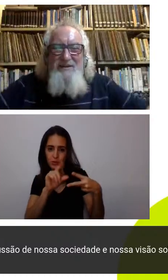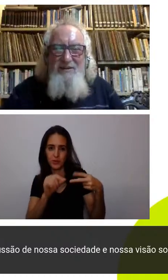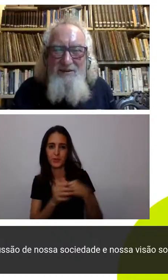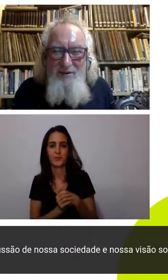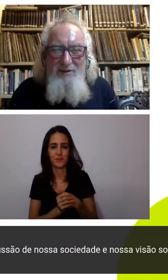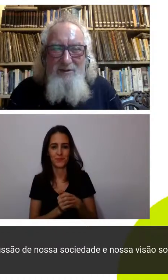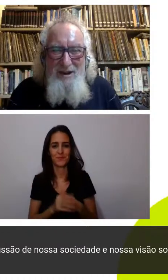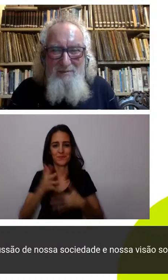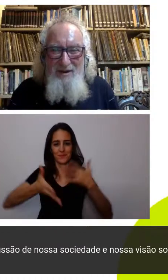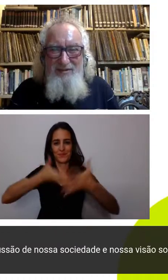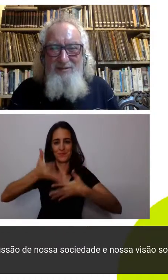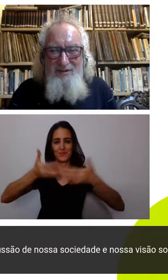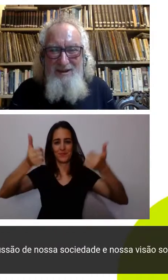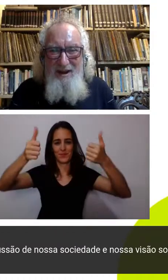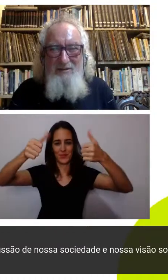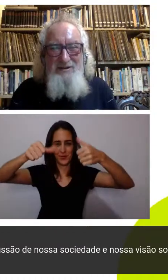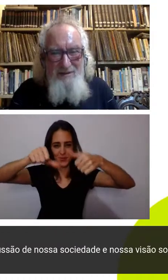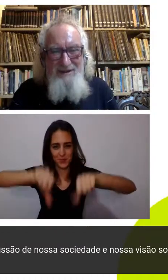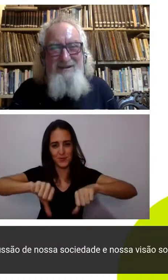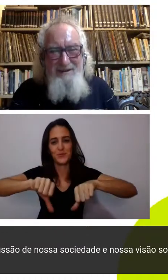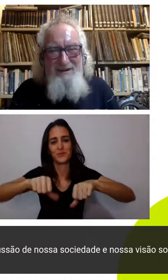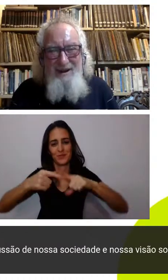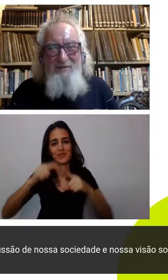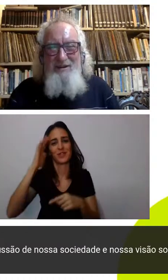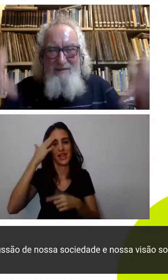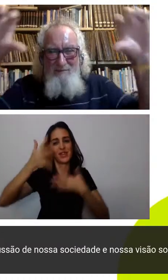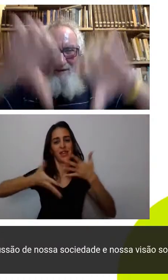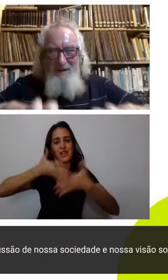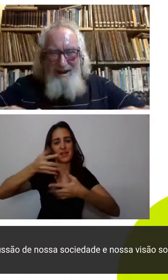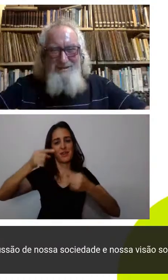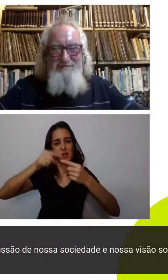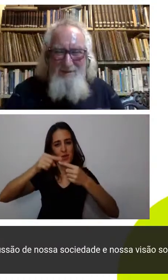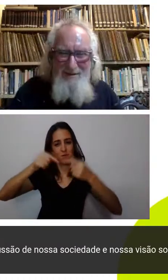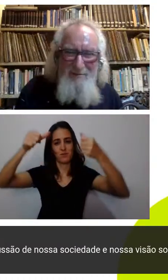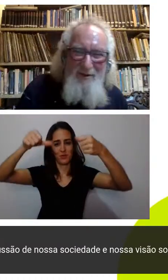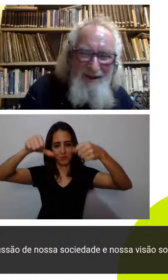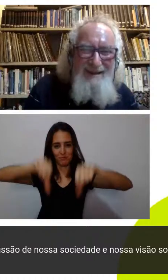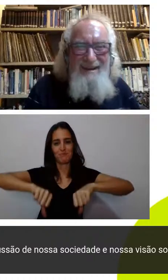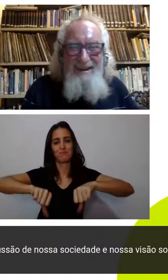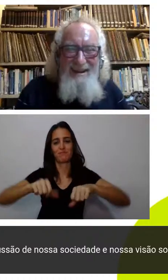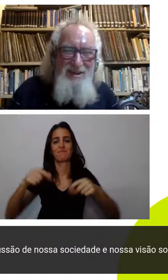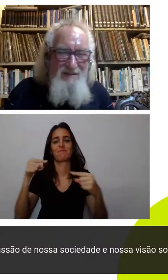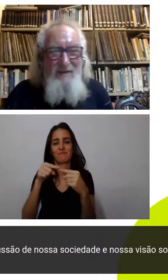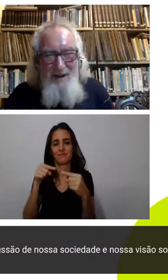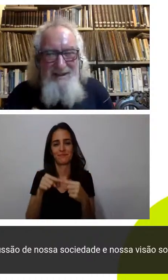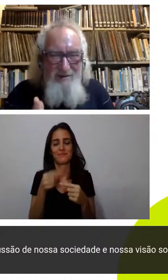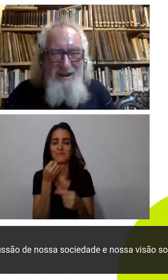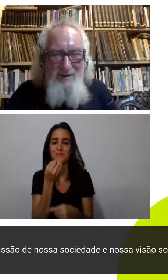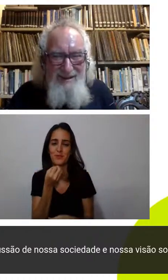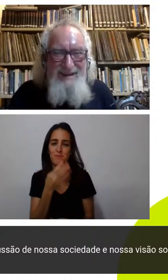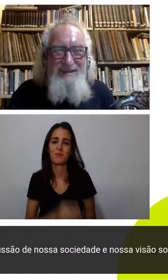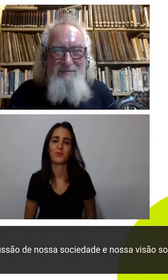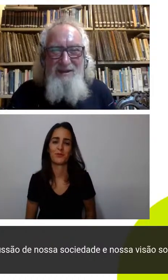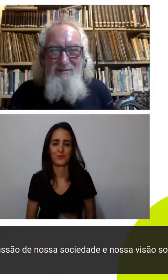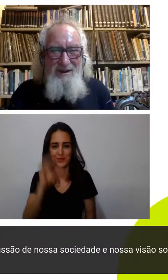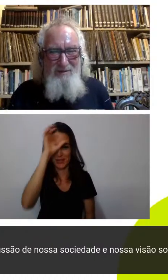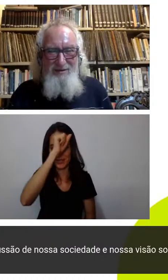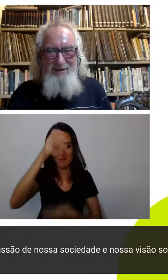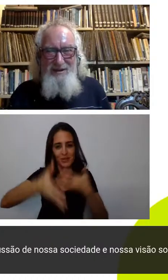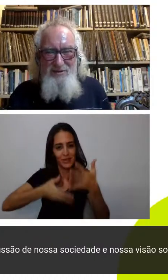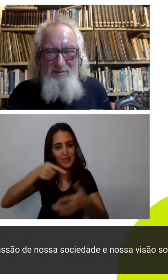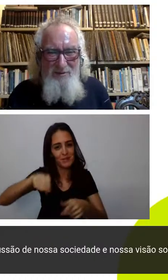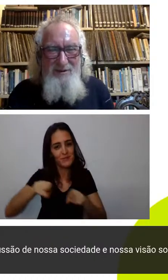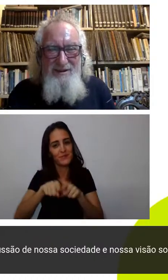Libras o sinal de que a coisa vai para baixo muito boa a gente vai aprendendo Libras aqui também